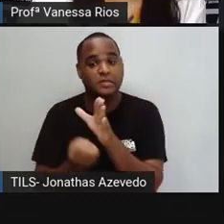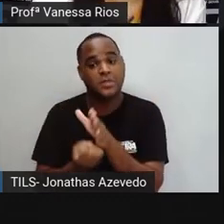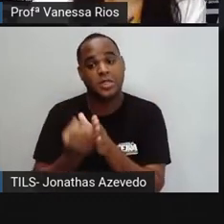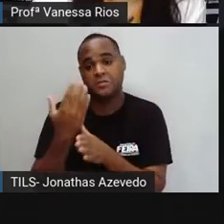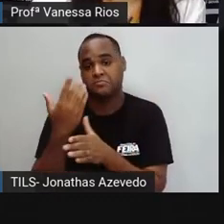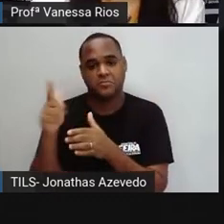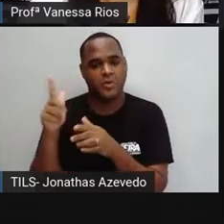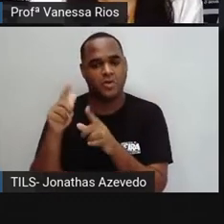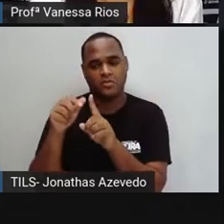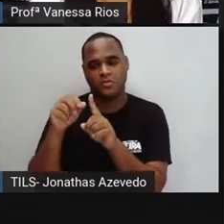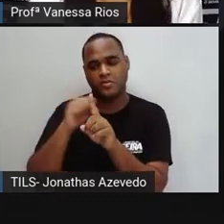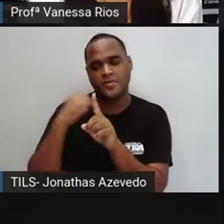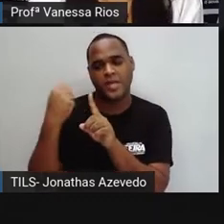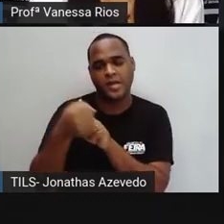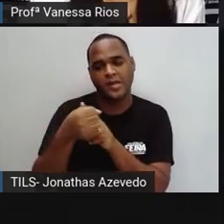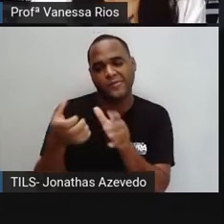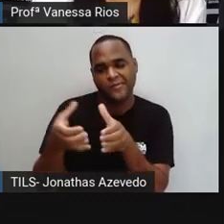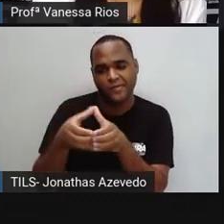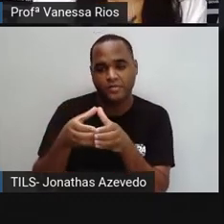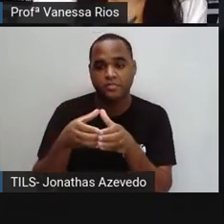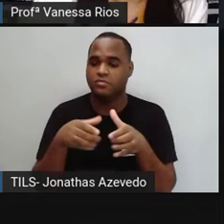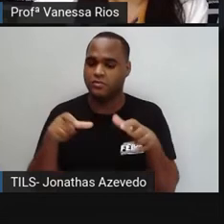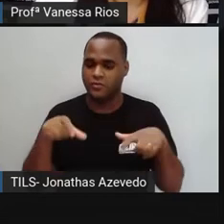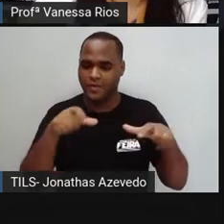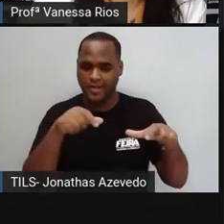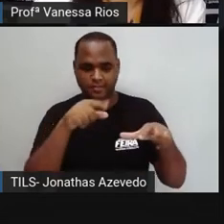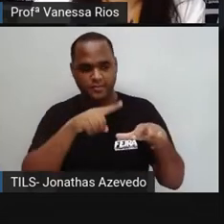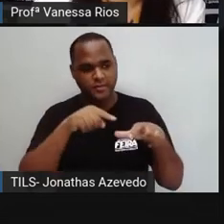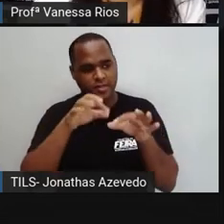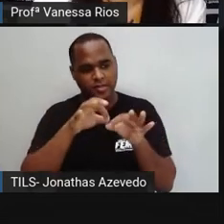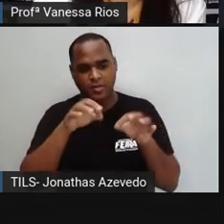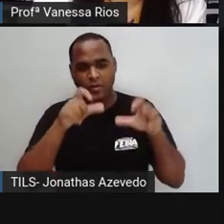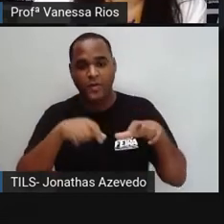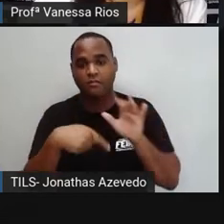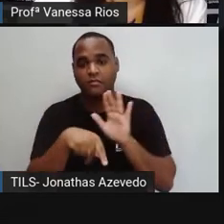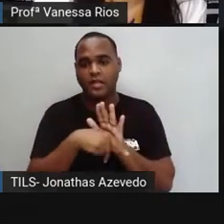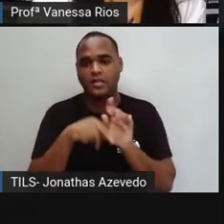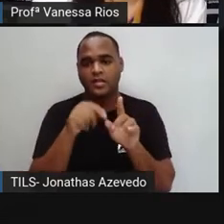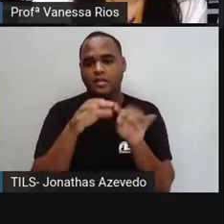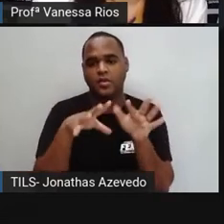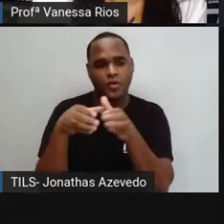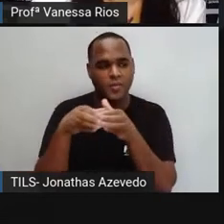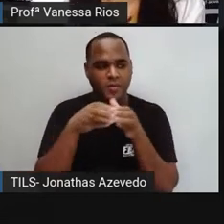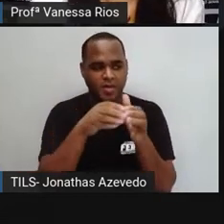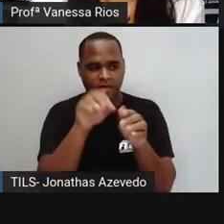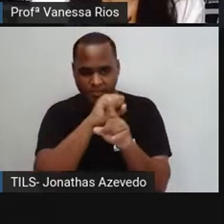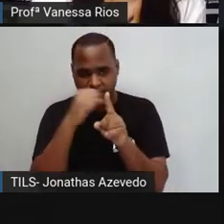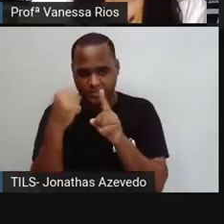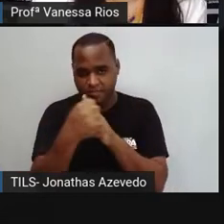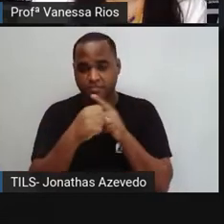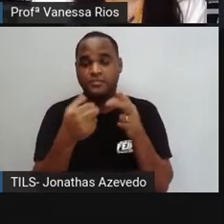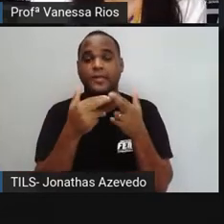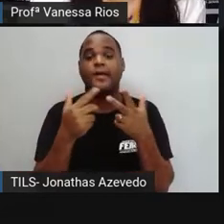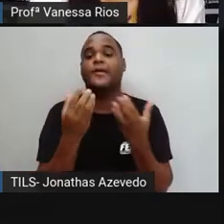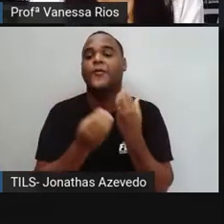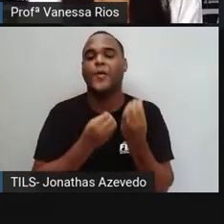grupos sociais, em relação à localização desses grupos sociais, para que as gírias